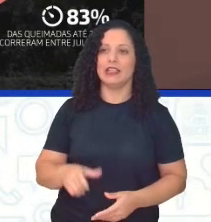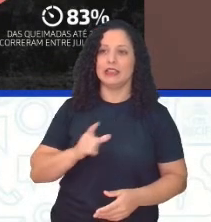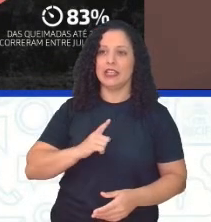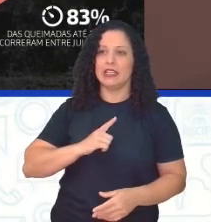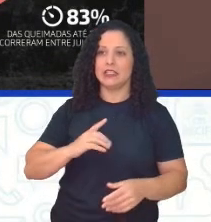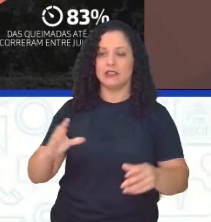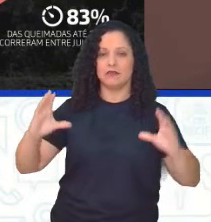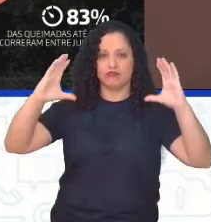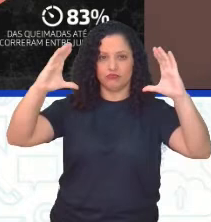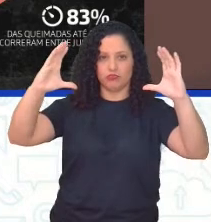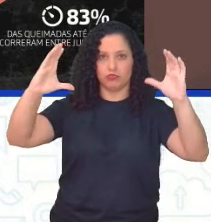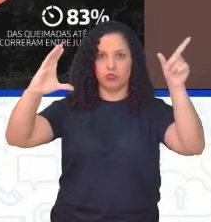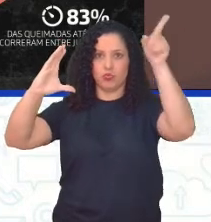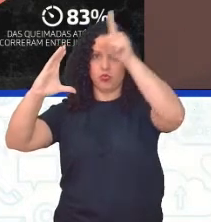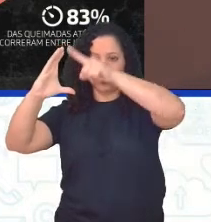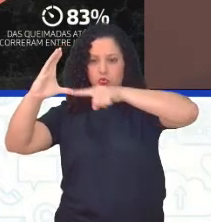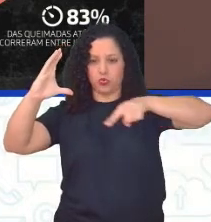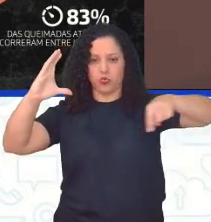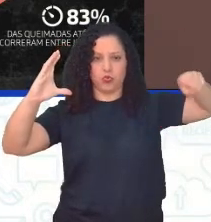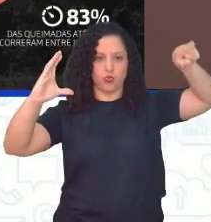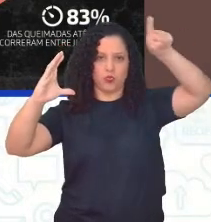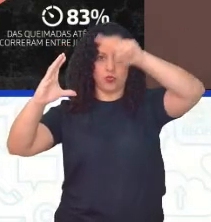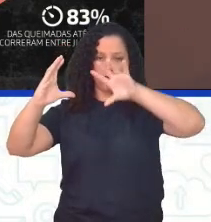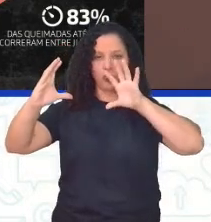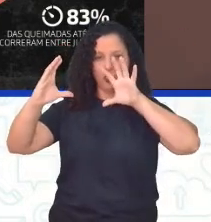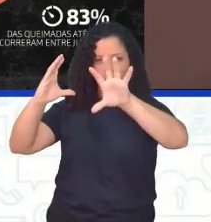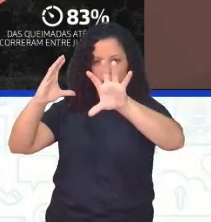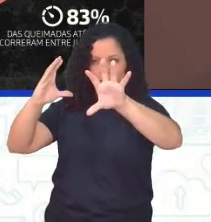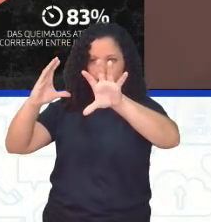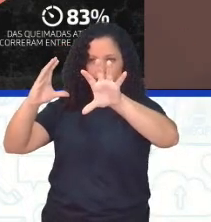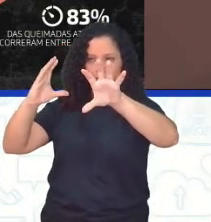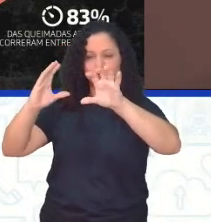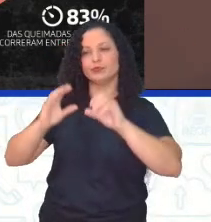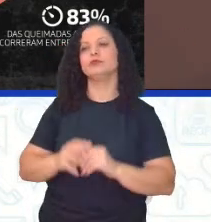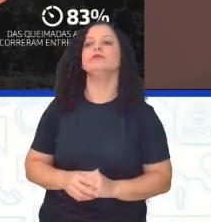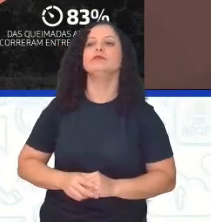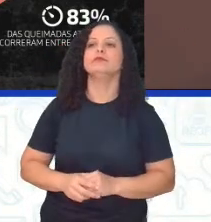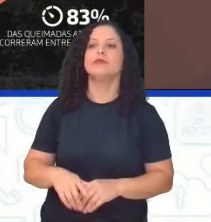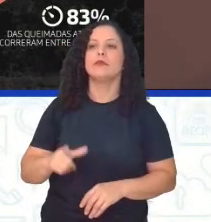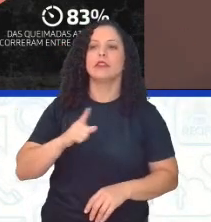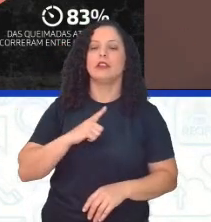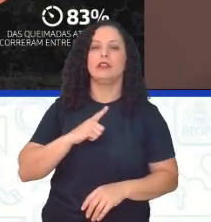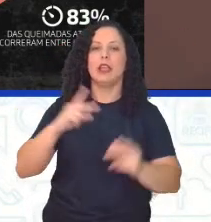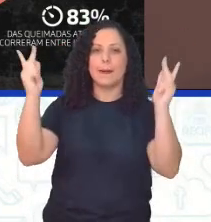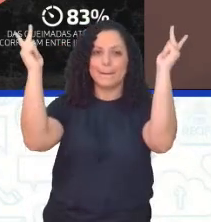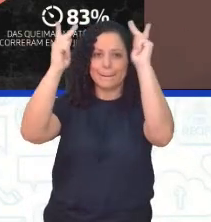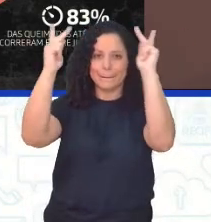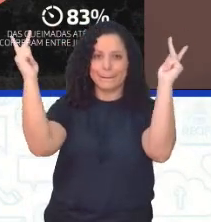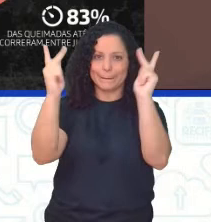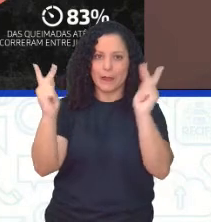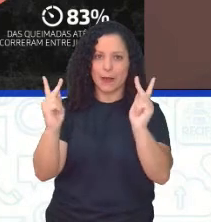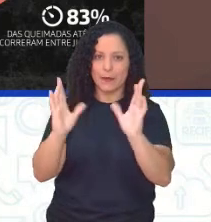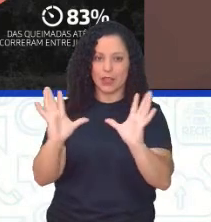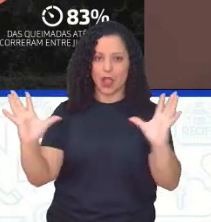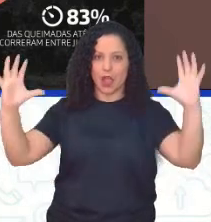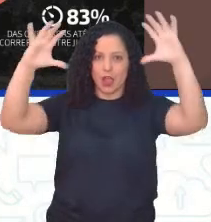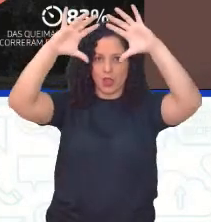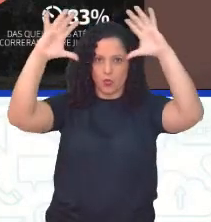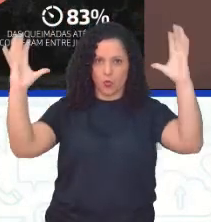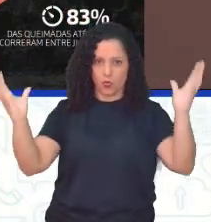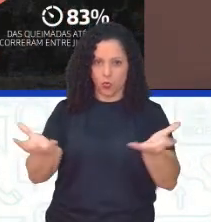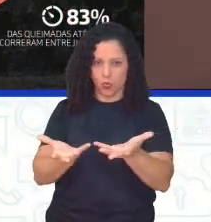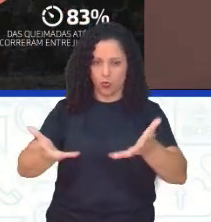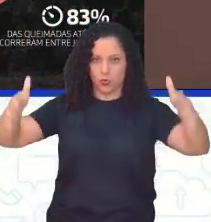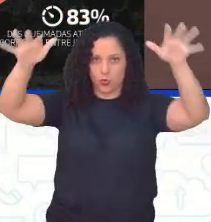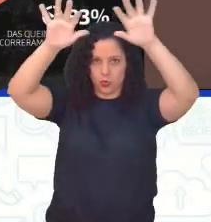que nós temos aí, tá? lado à direita, Nós temos um mapa que está circundado por